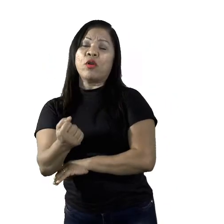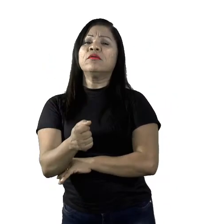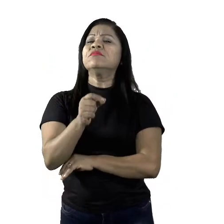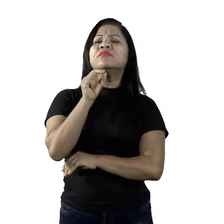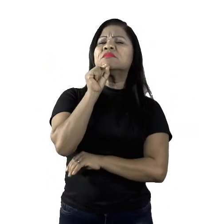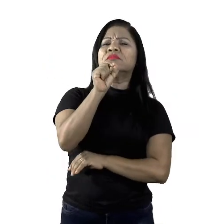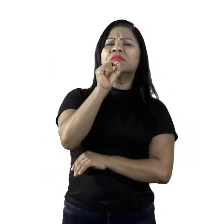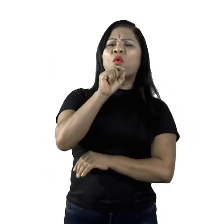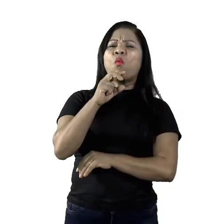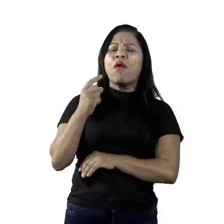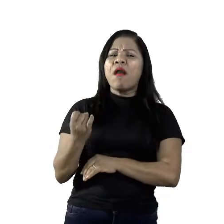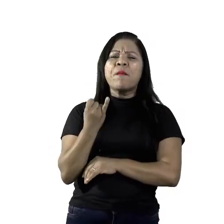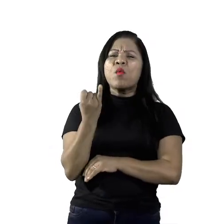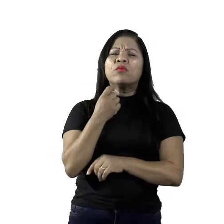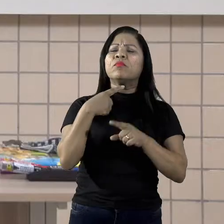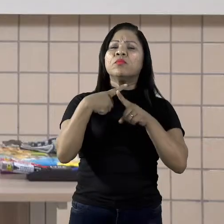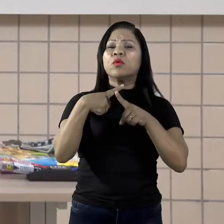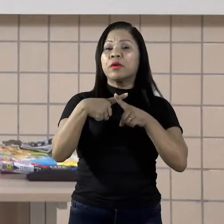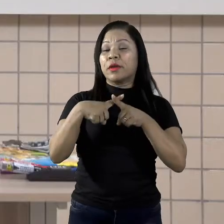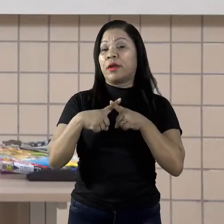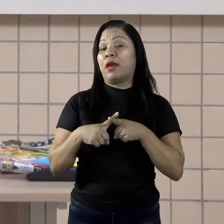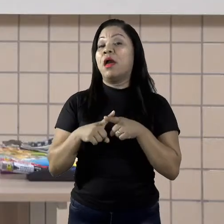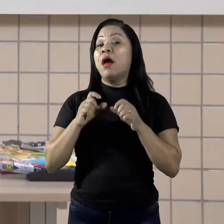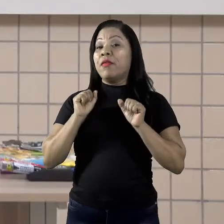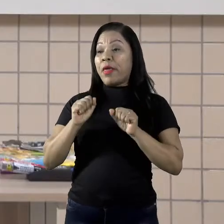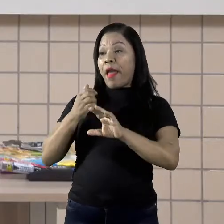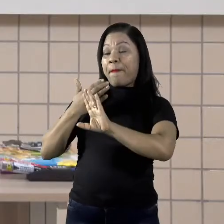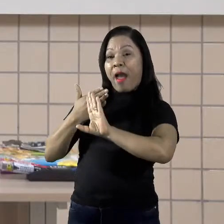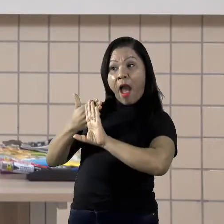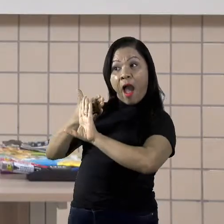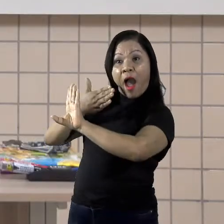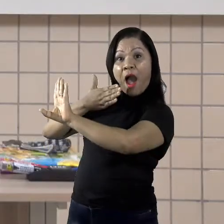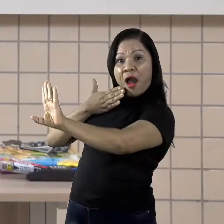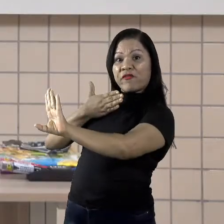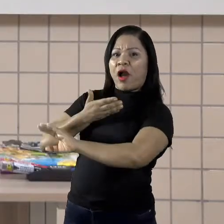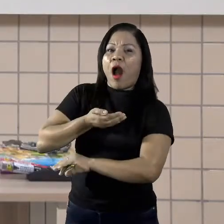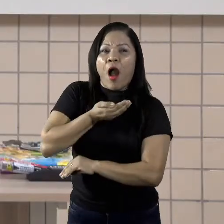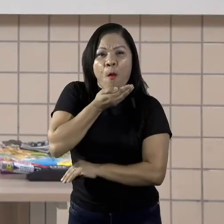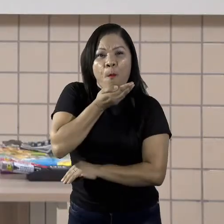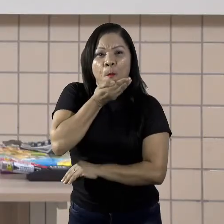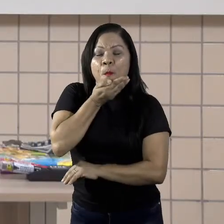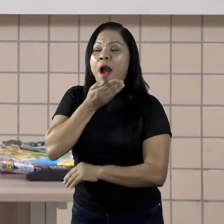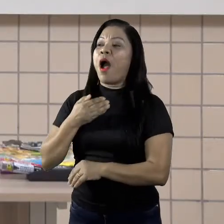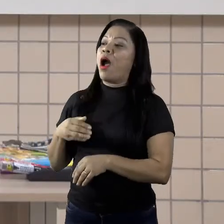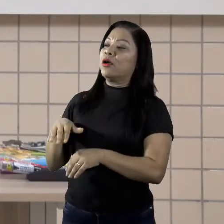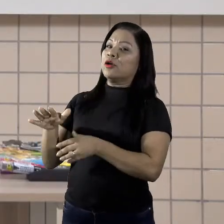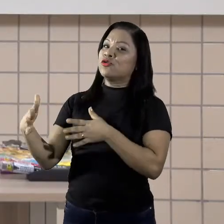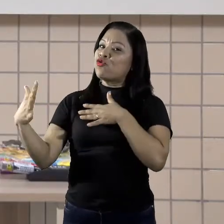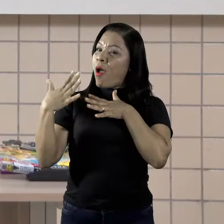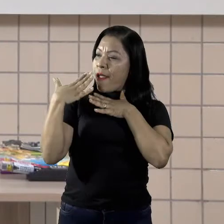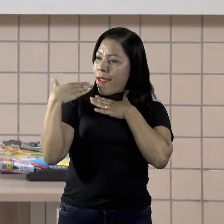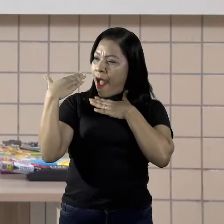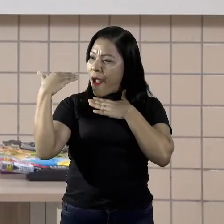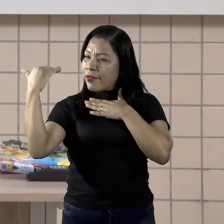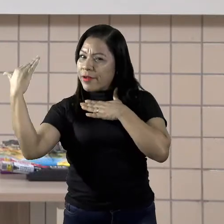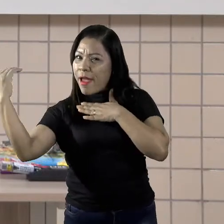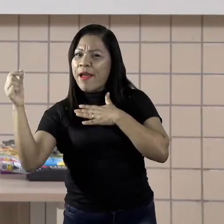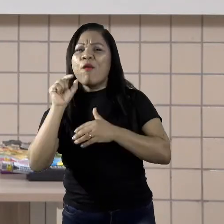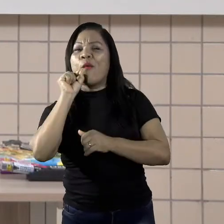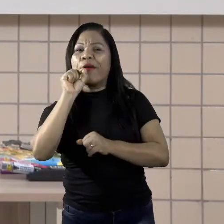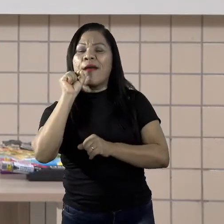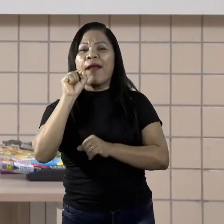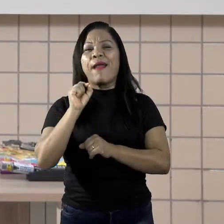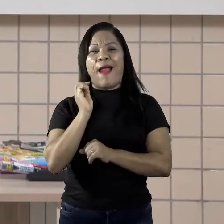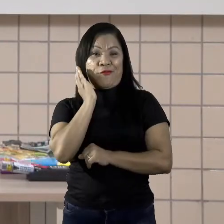machos e atrair as fêmeas. Devemos lembrar que os animais procuram sempre evitar os conflitos, evitar as